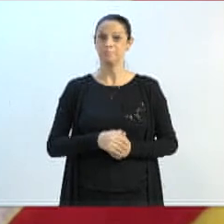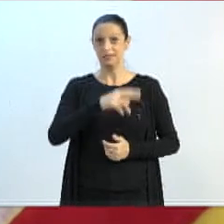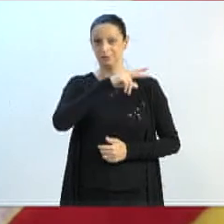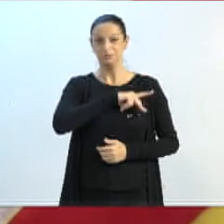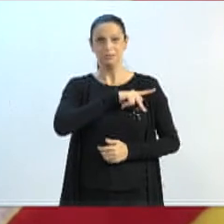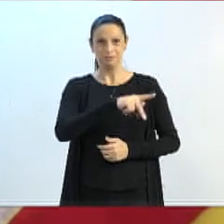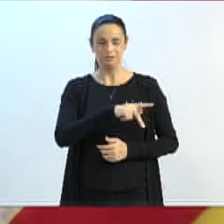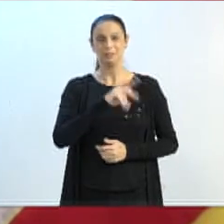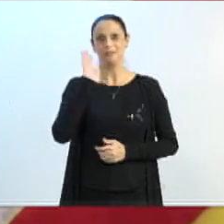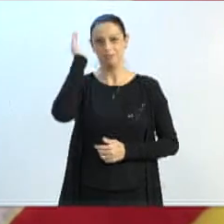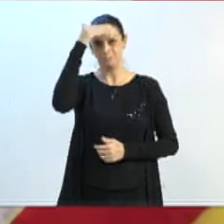municipal. Muito obrigado.